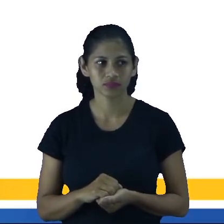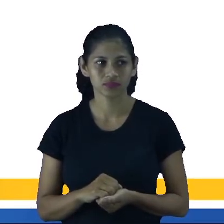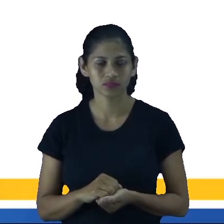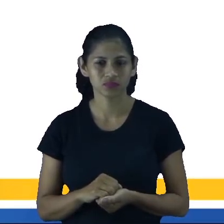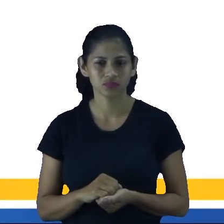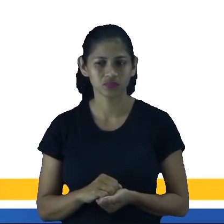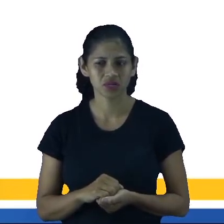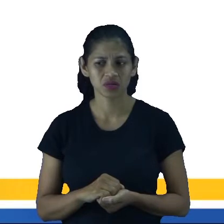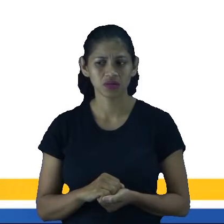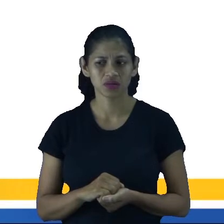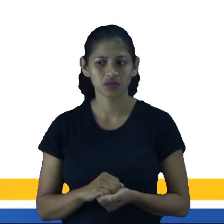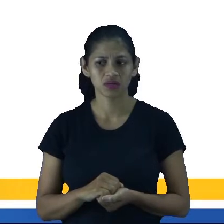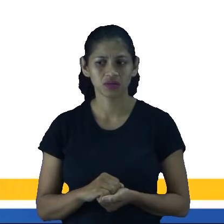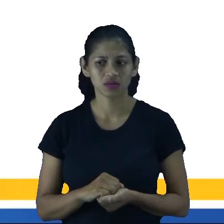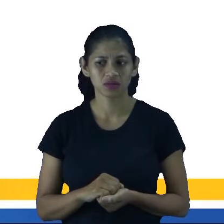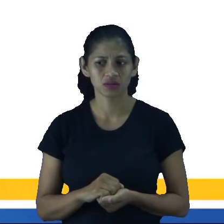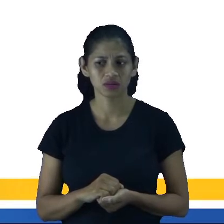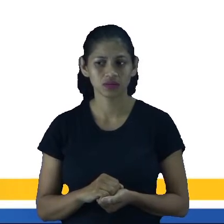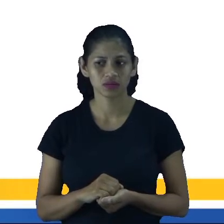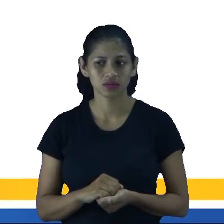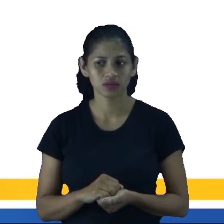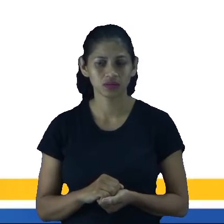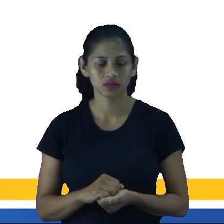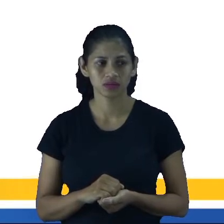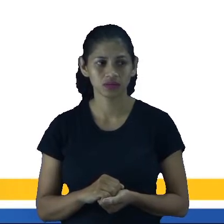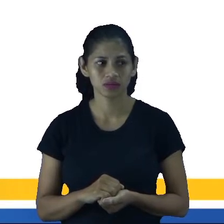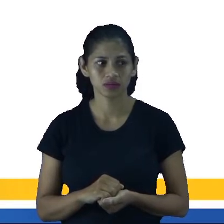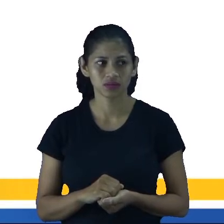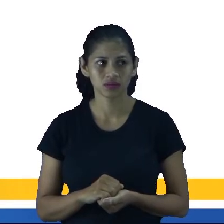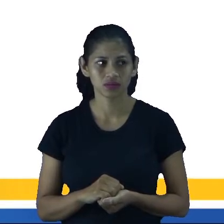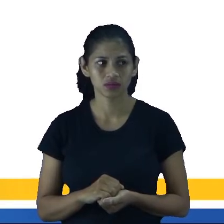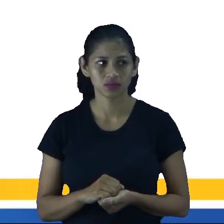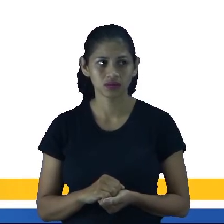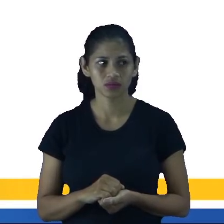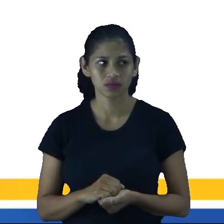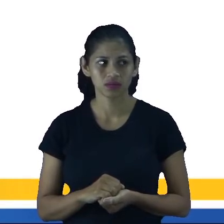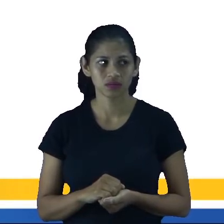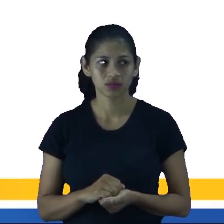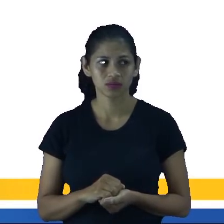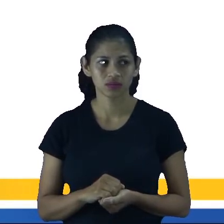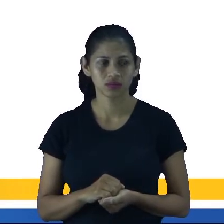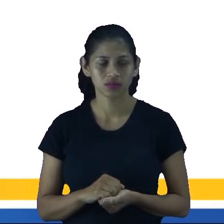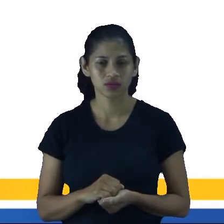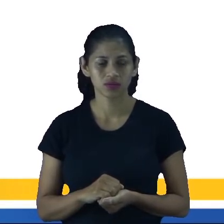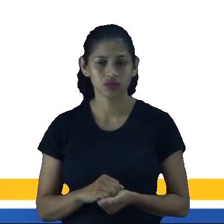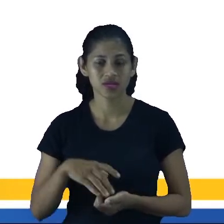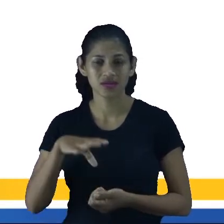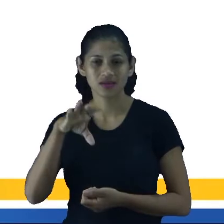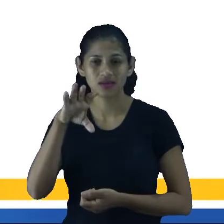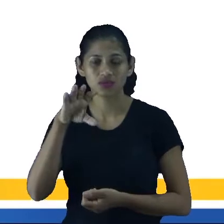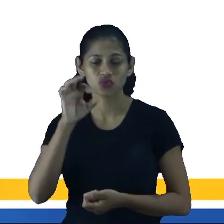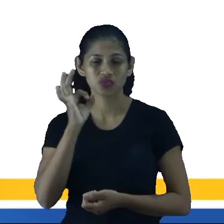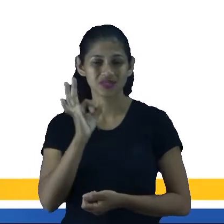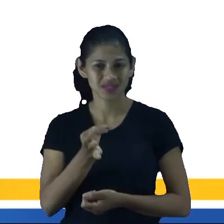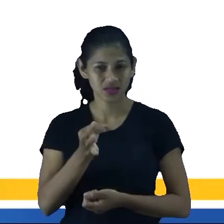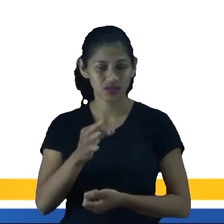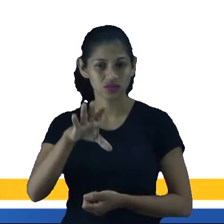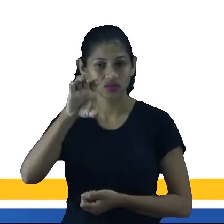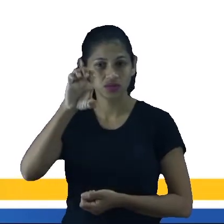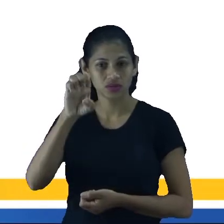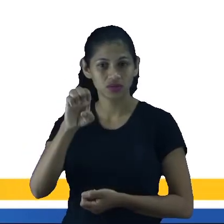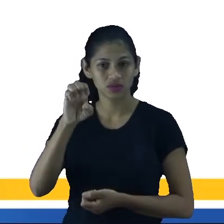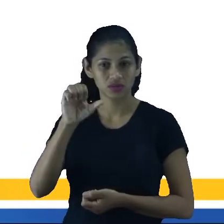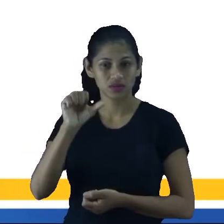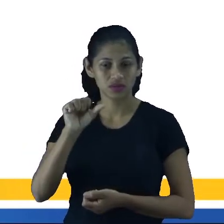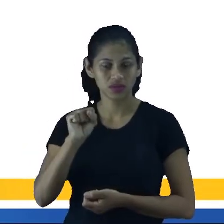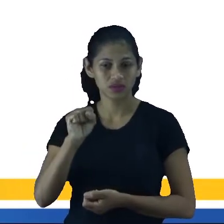também é muito utilizado em rede social, mas também está equivocado. O correto é o estar, né? Porque o bem indica